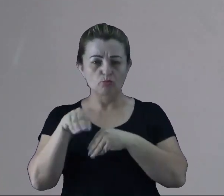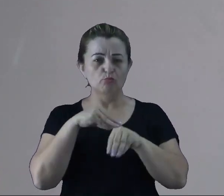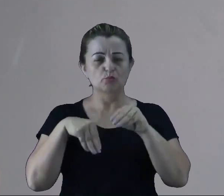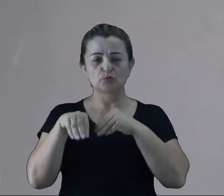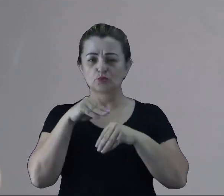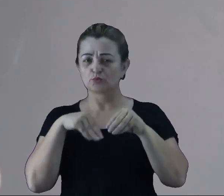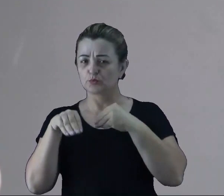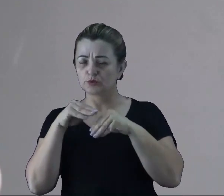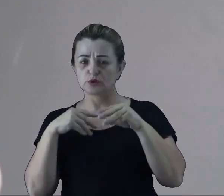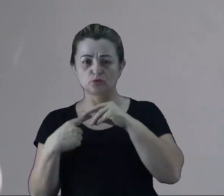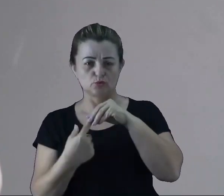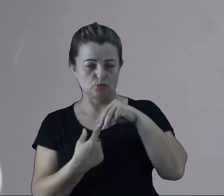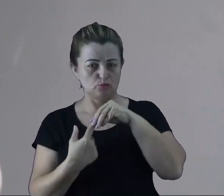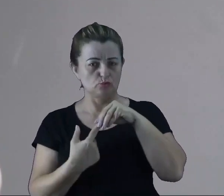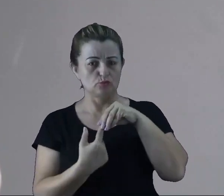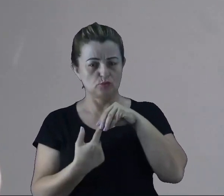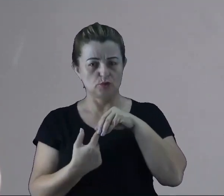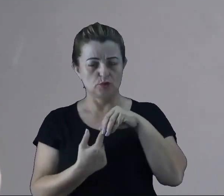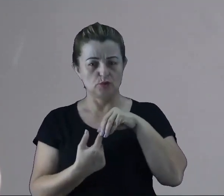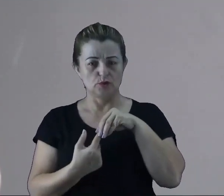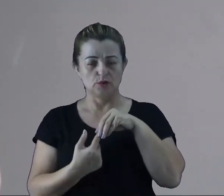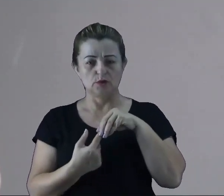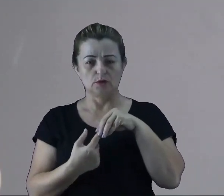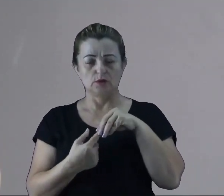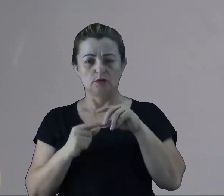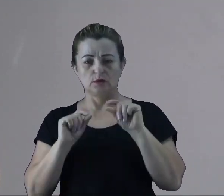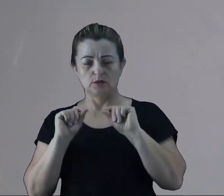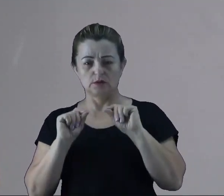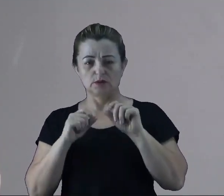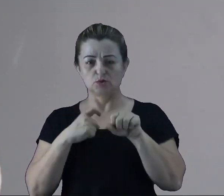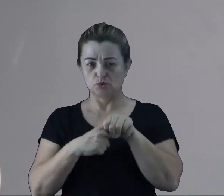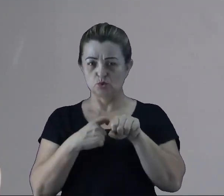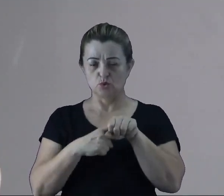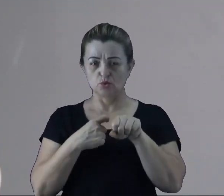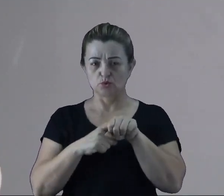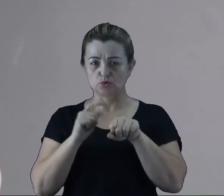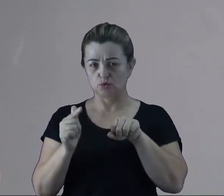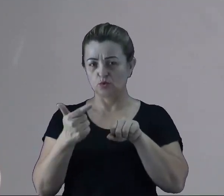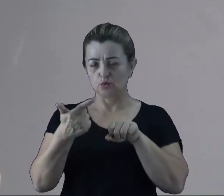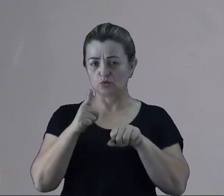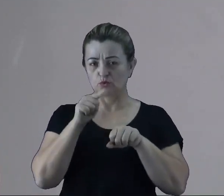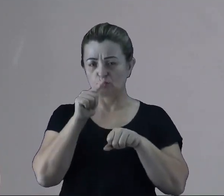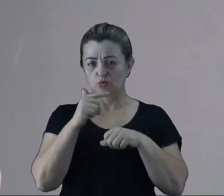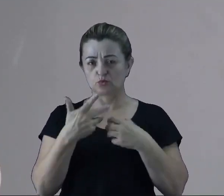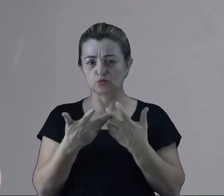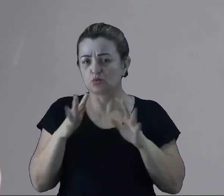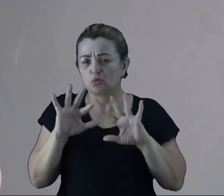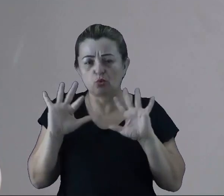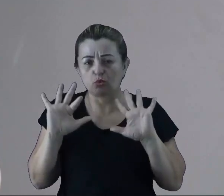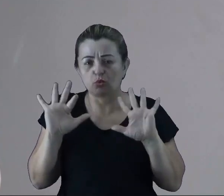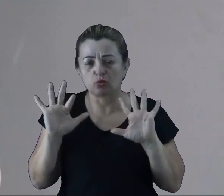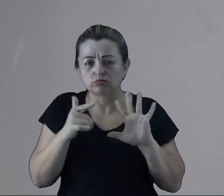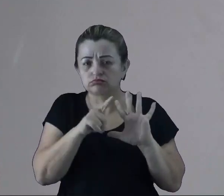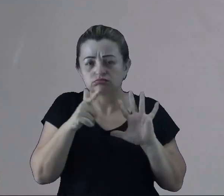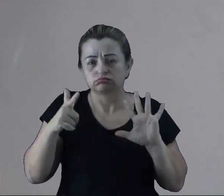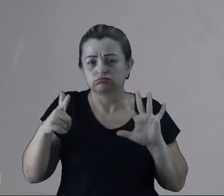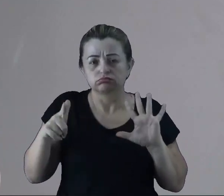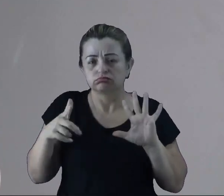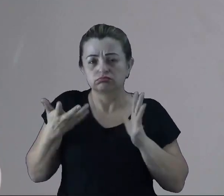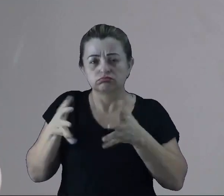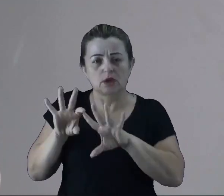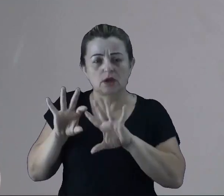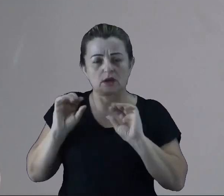homogêneas, que são constituídas de sólidos e um outro líquido, e esse outro líquido, a gente não tem